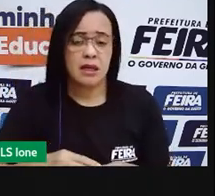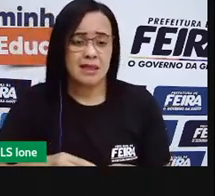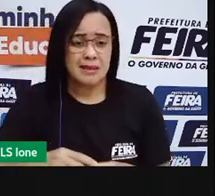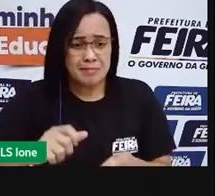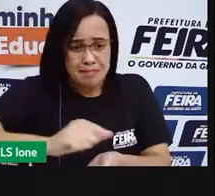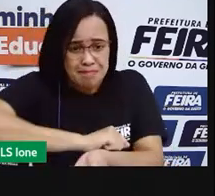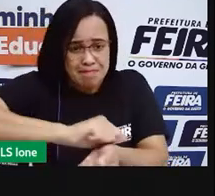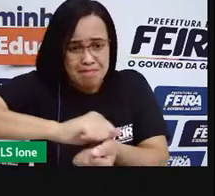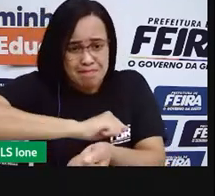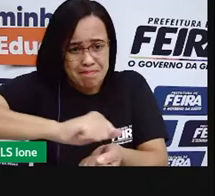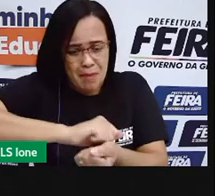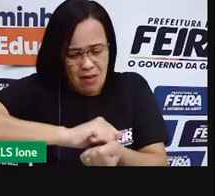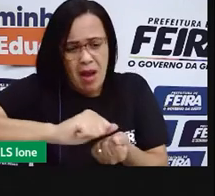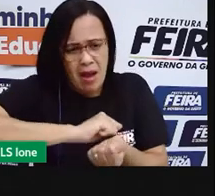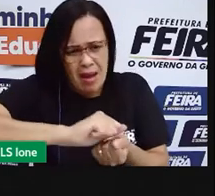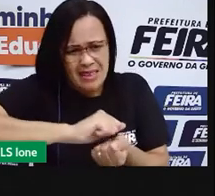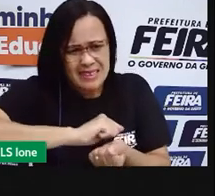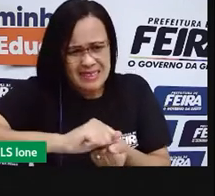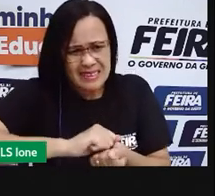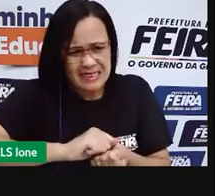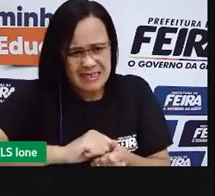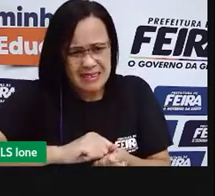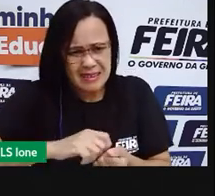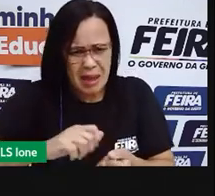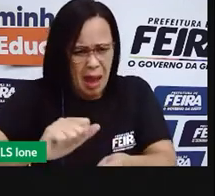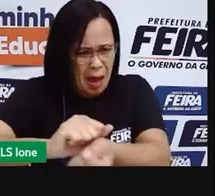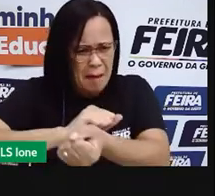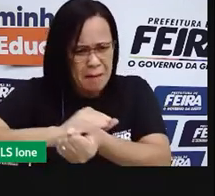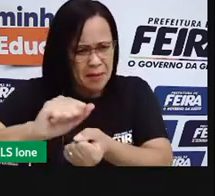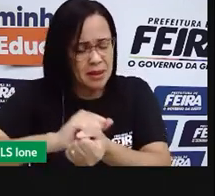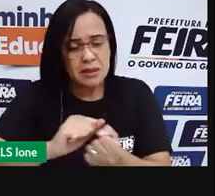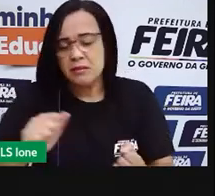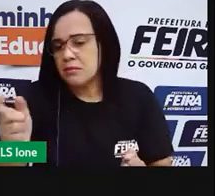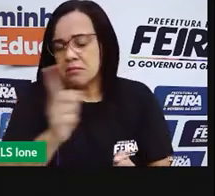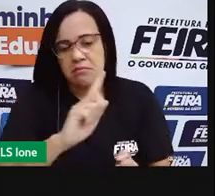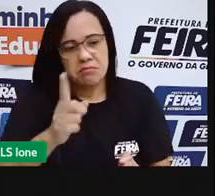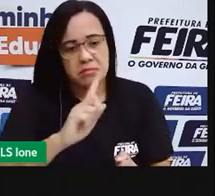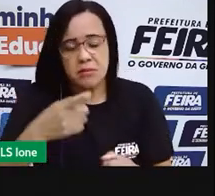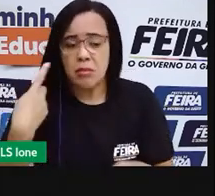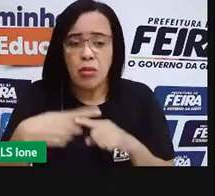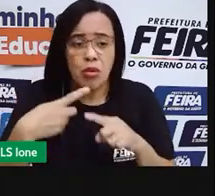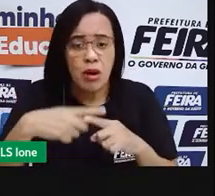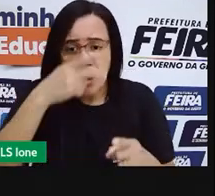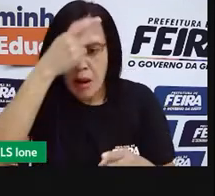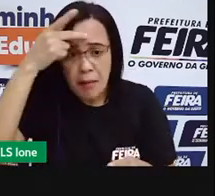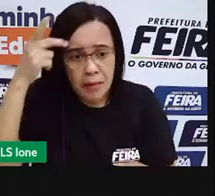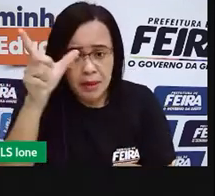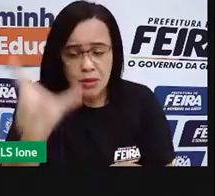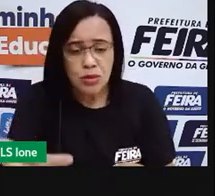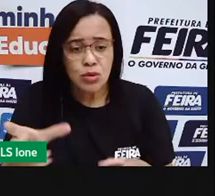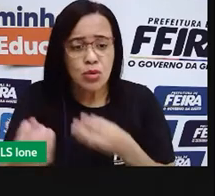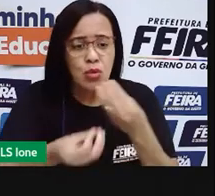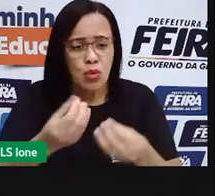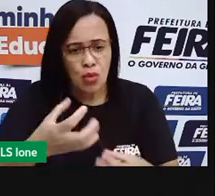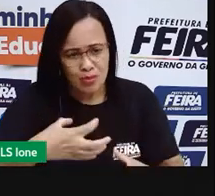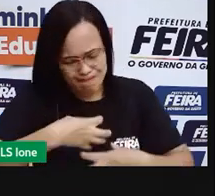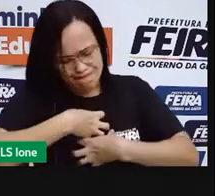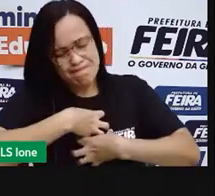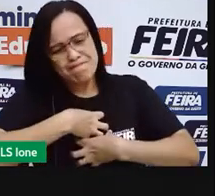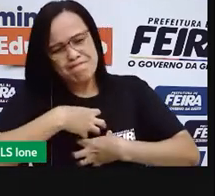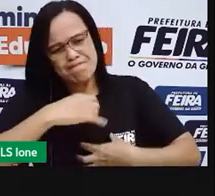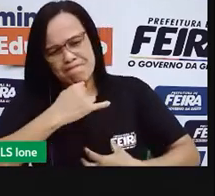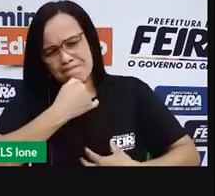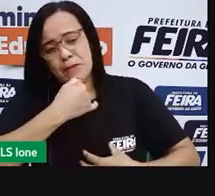a decepção, a dor que você está fazendo no outro. Então, para que a gente consiga viver bem a harmonia